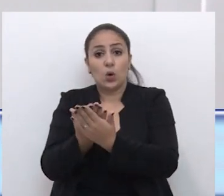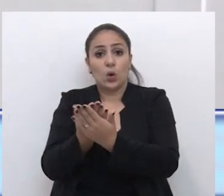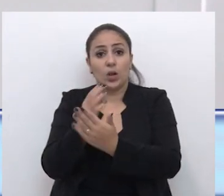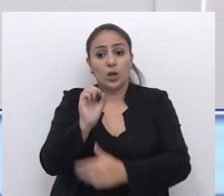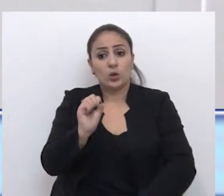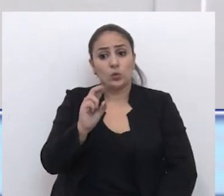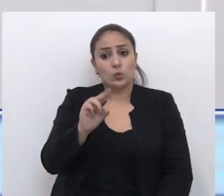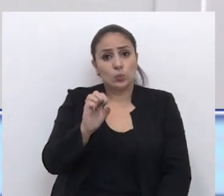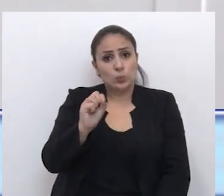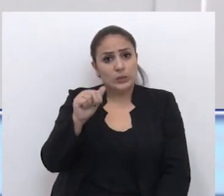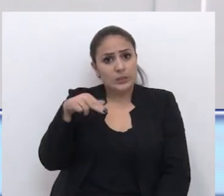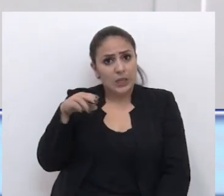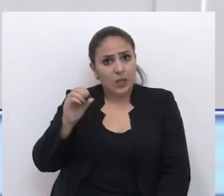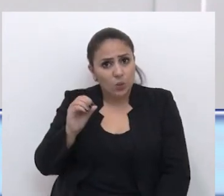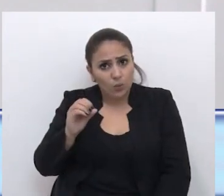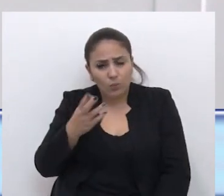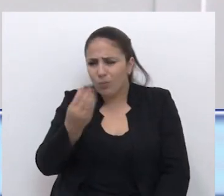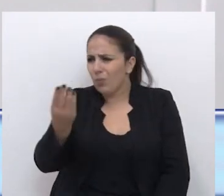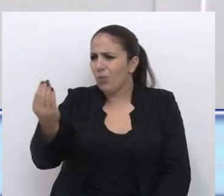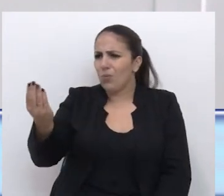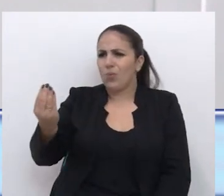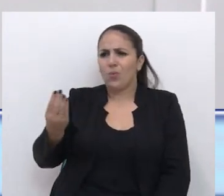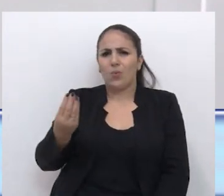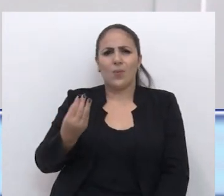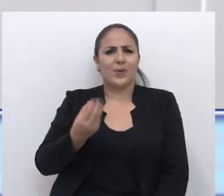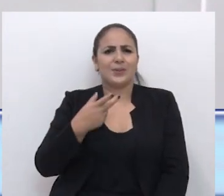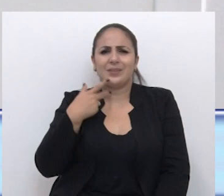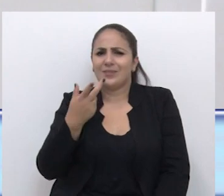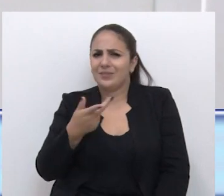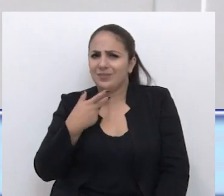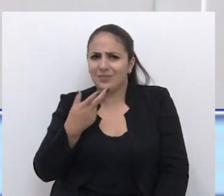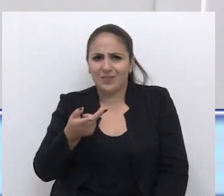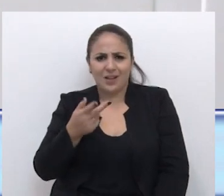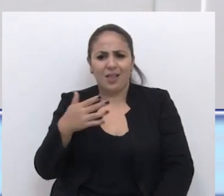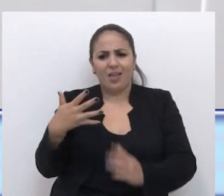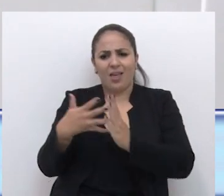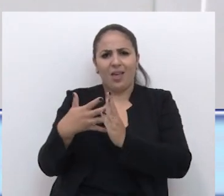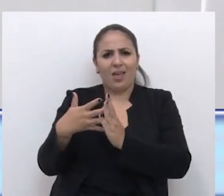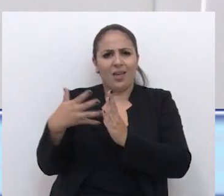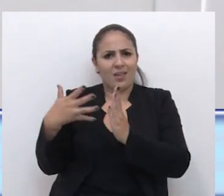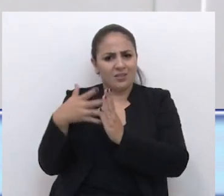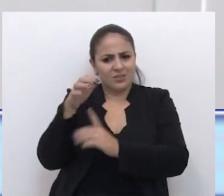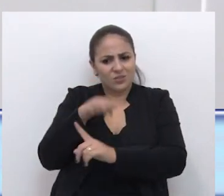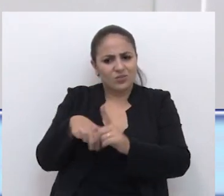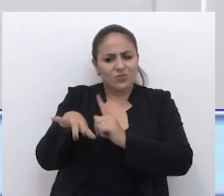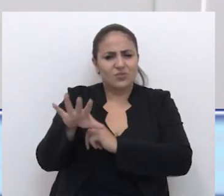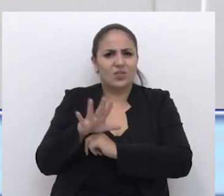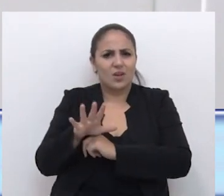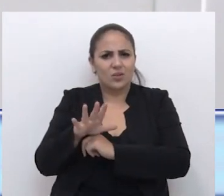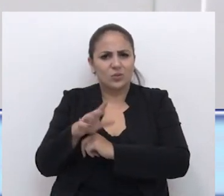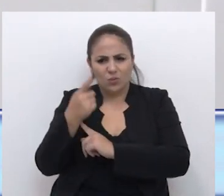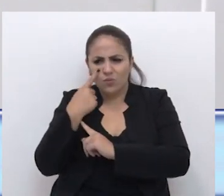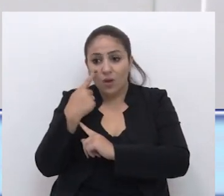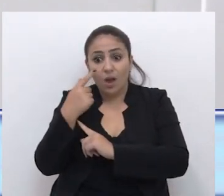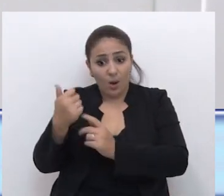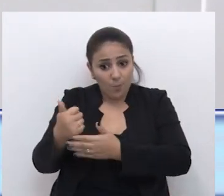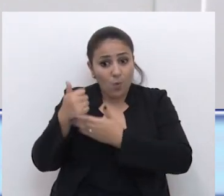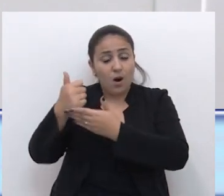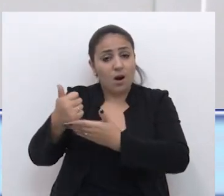escola de Suzano, centenas, milhares de manifestações nas redes sociais